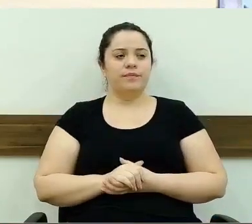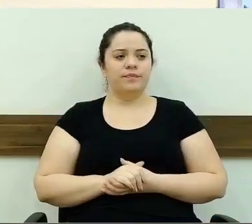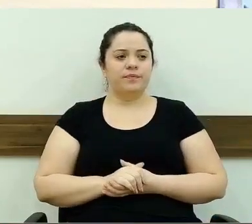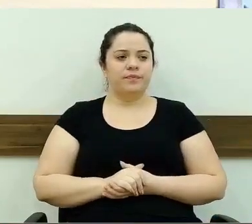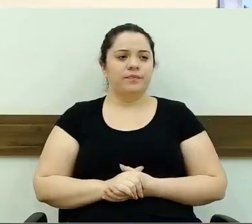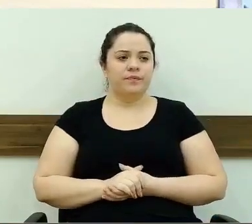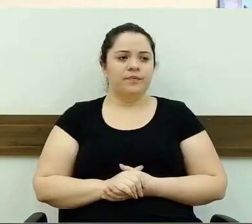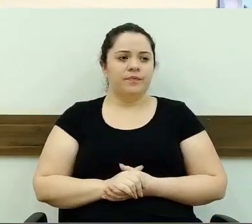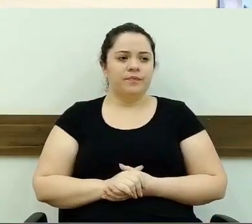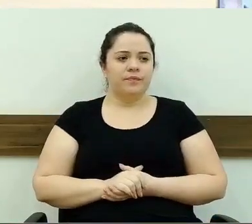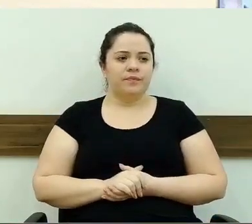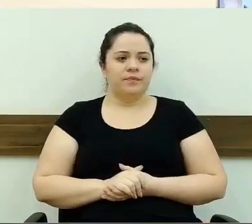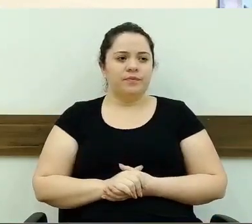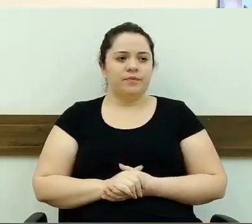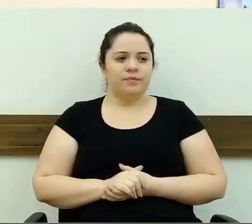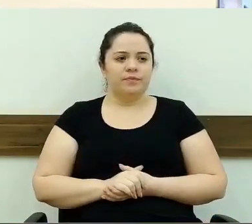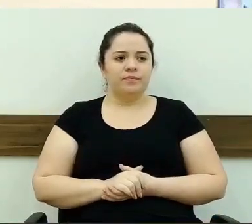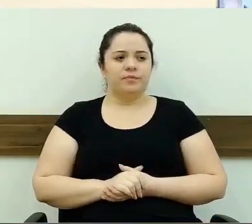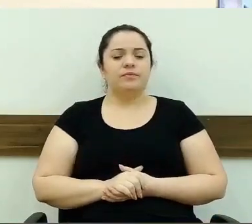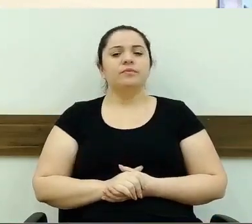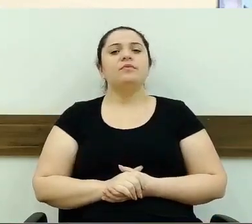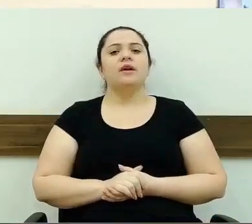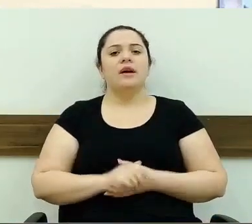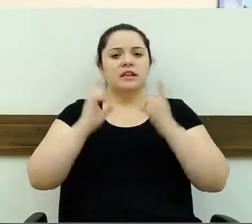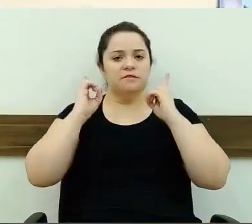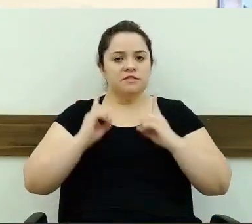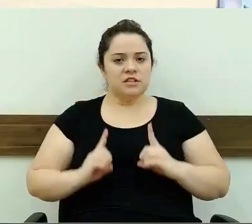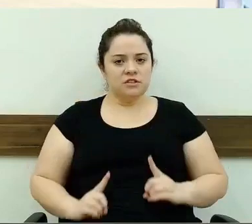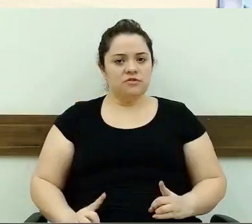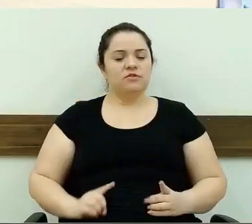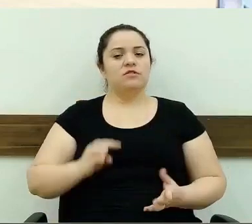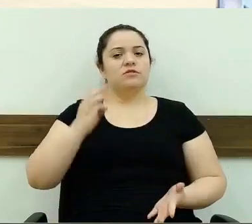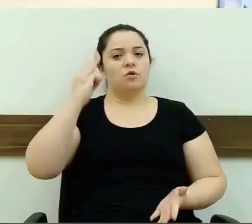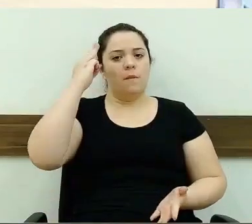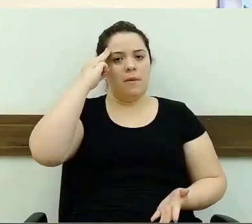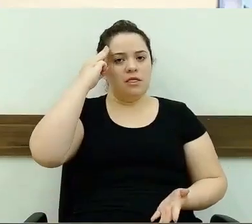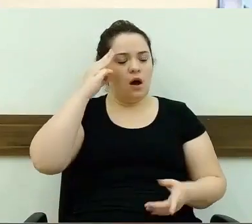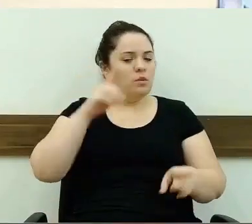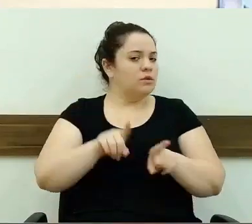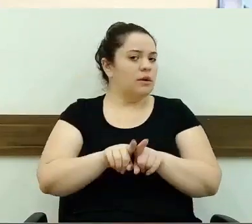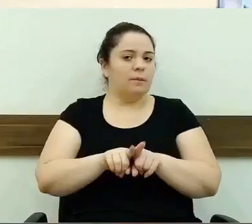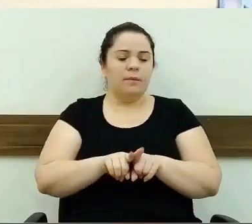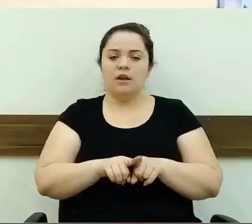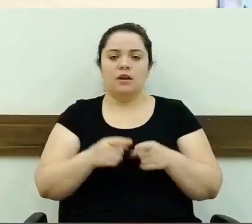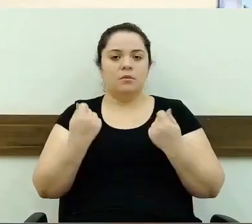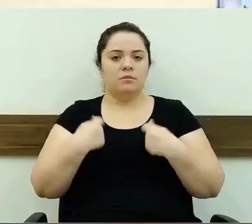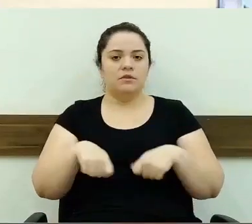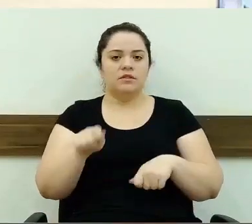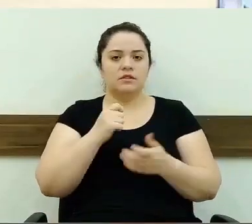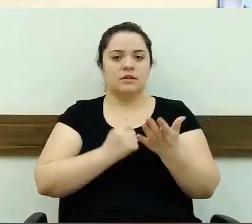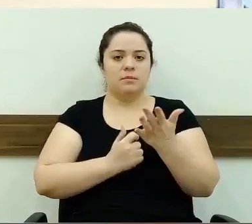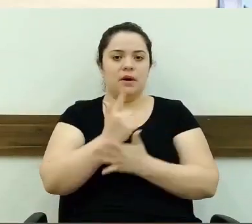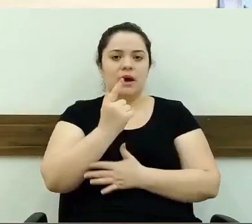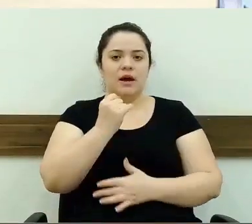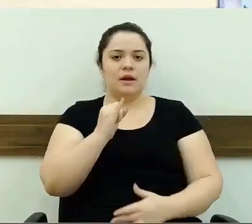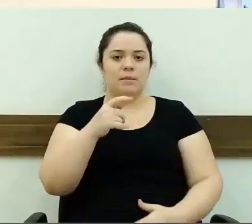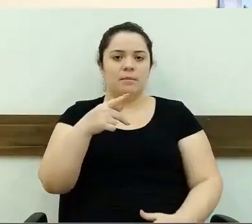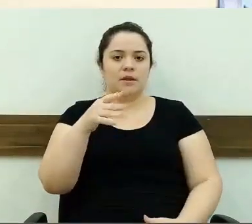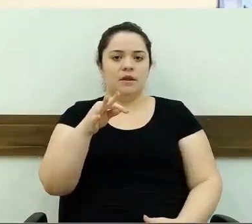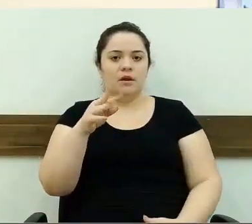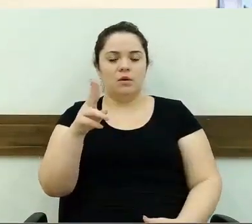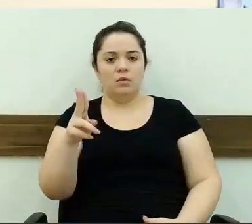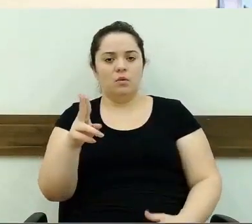algum detalhe. Mas é isso. E deficientes físicos e mental também não. Não precisa pagar o IPTU, mas tem que requerer o direito. E